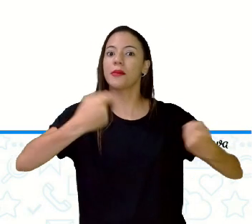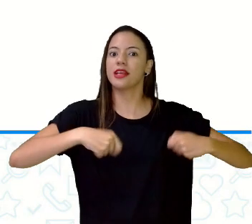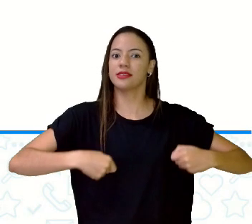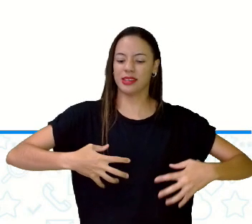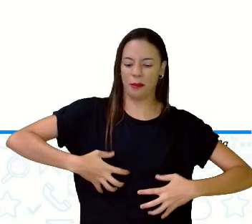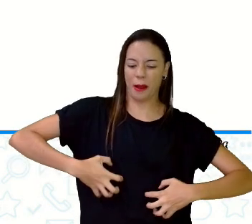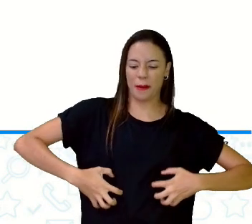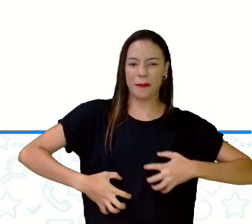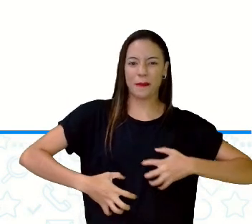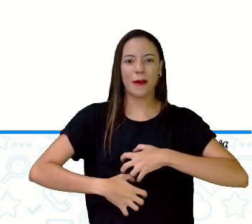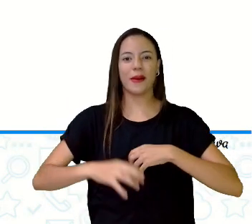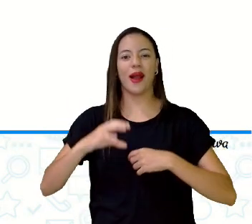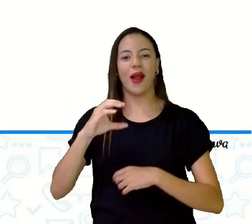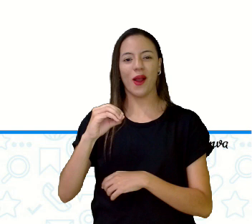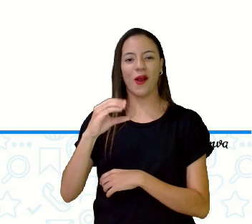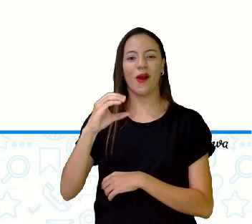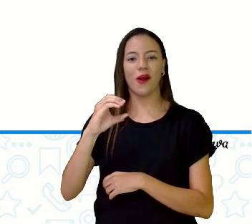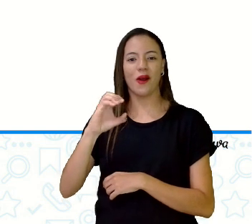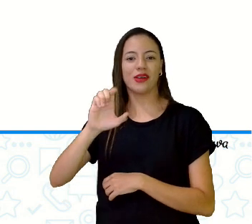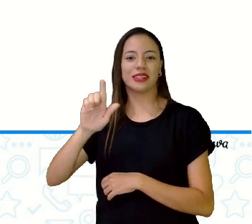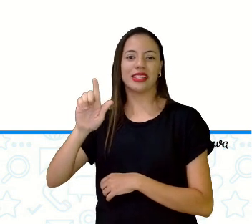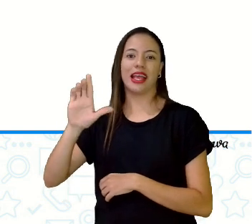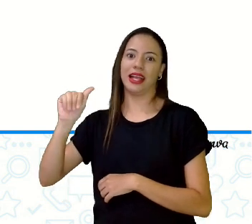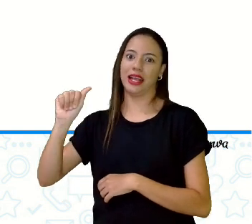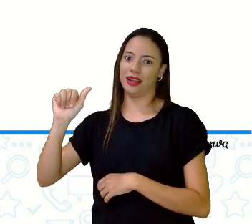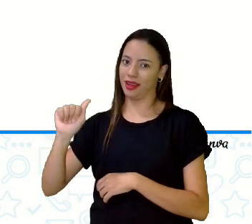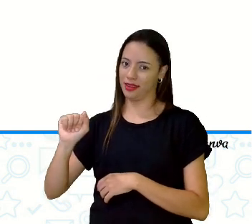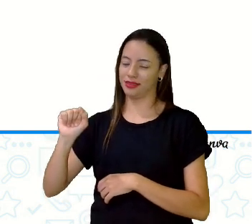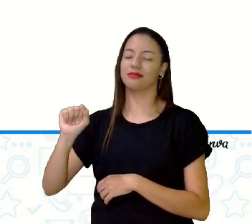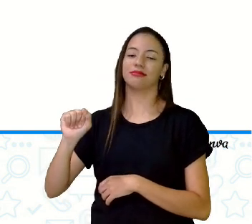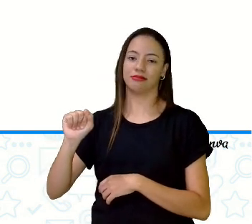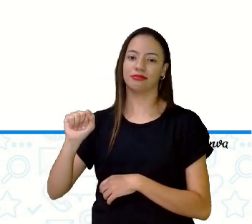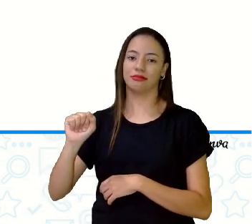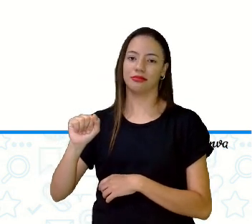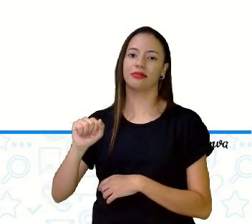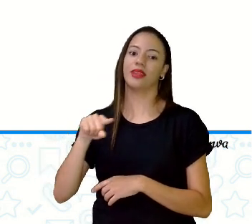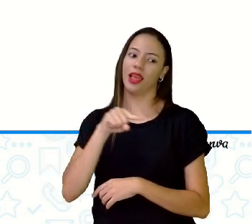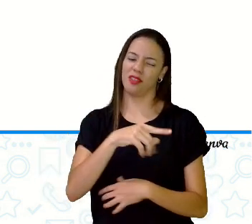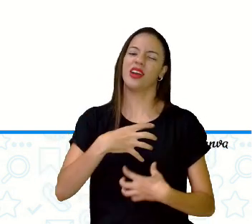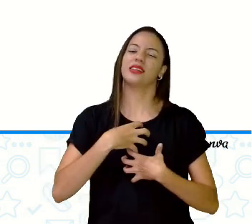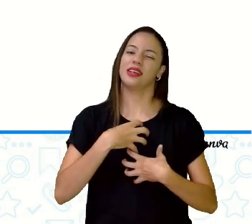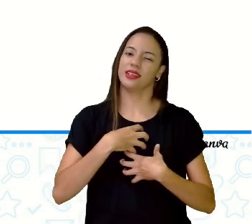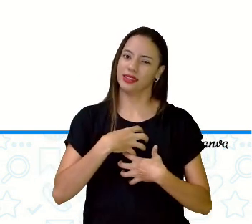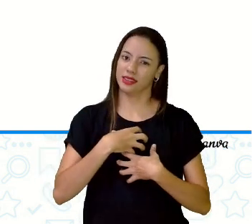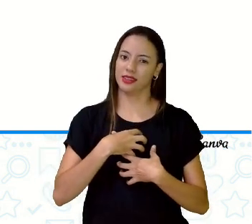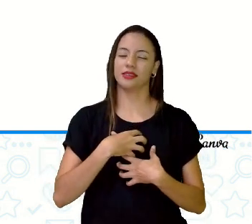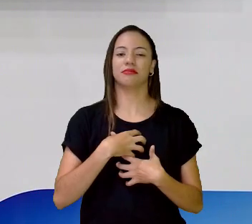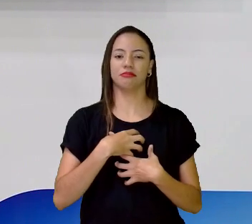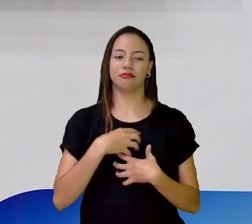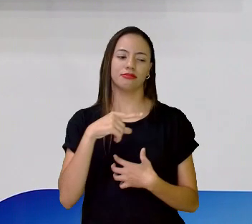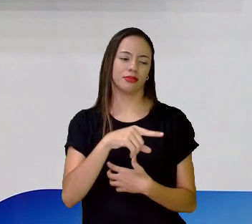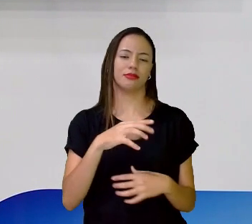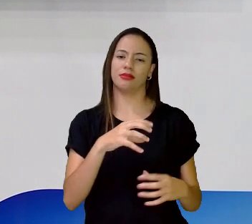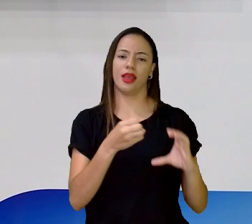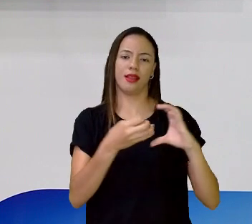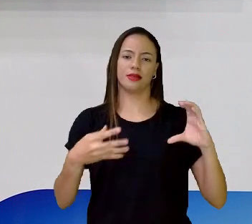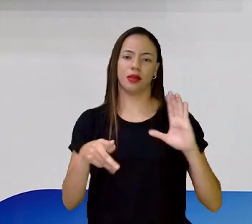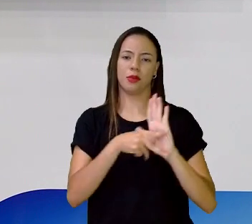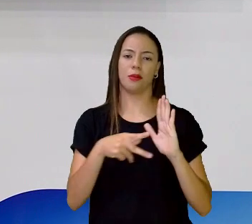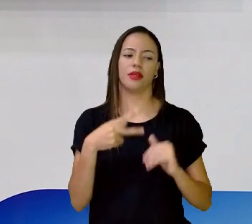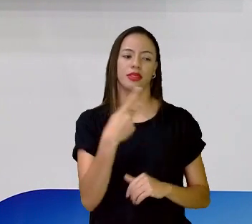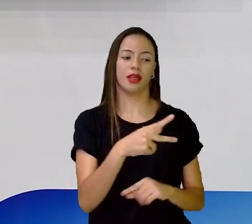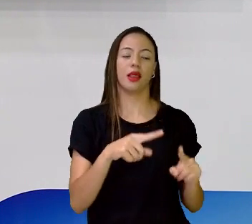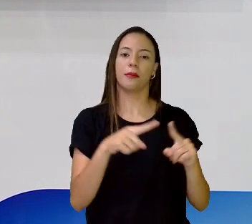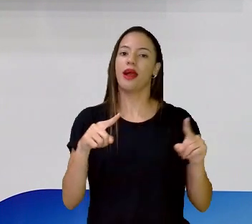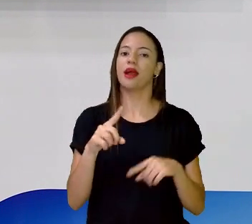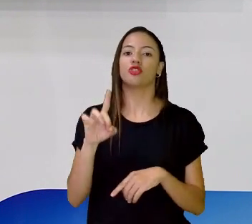Brincadeira, não faz isso nele, não. Claro, ele vai sentir cócega, né? Isso é uma coisa normal, da característica dele. Mas é